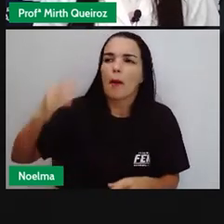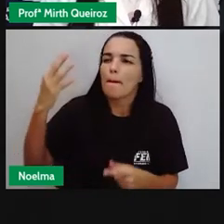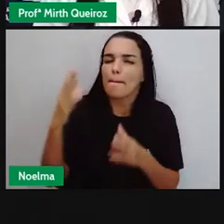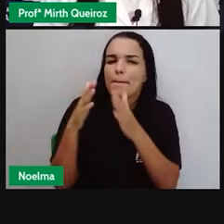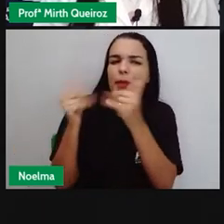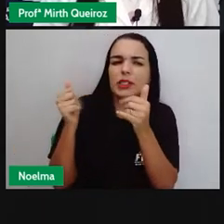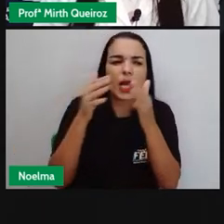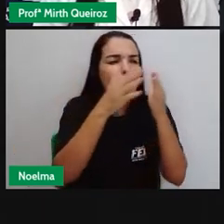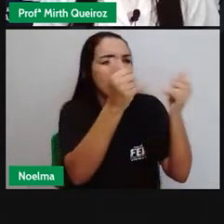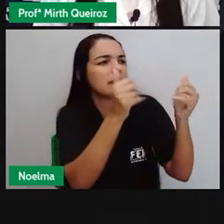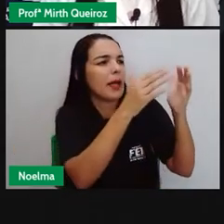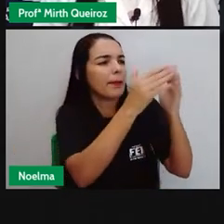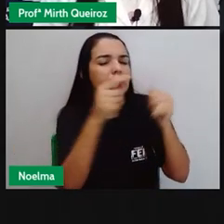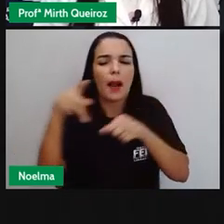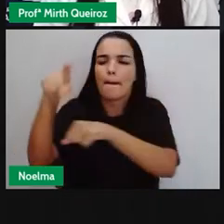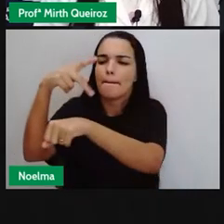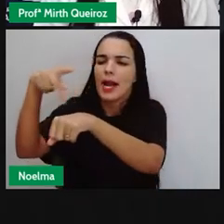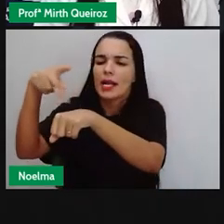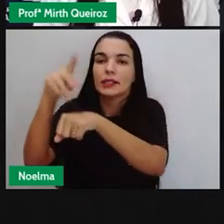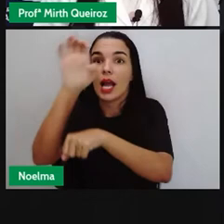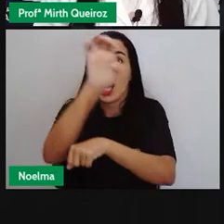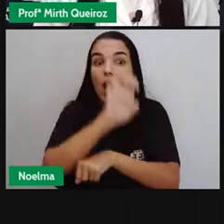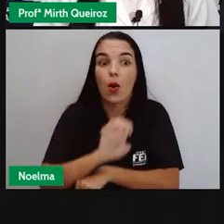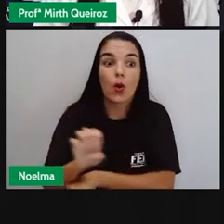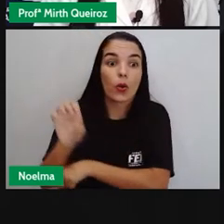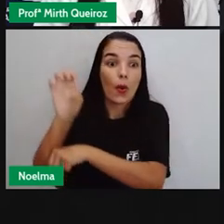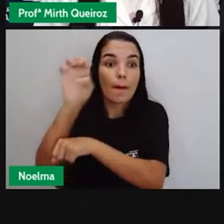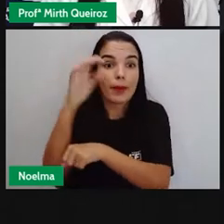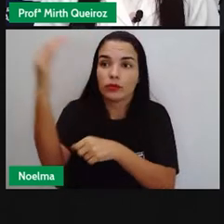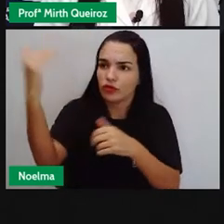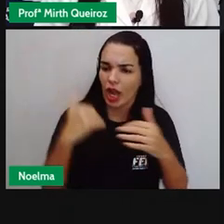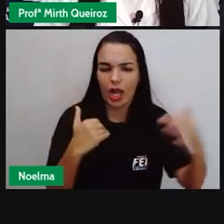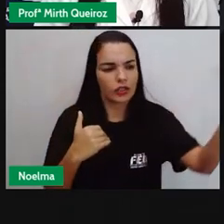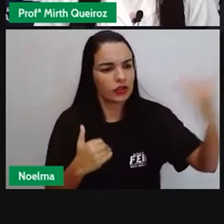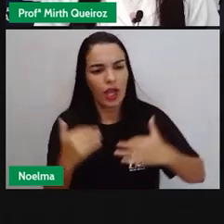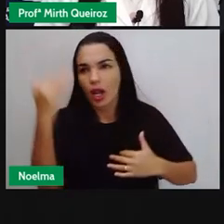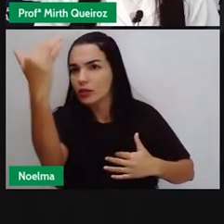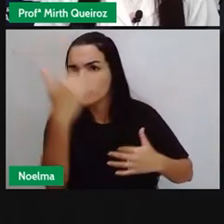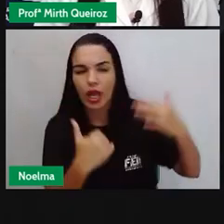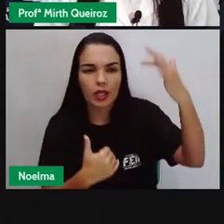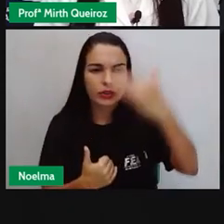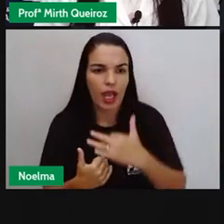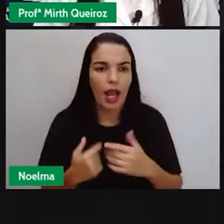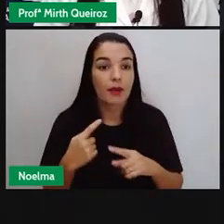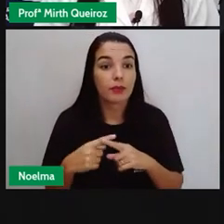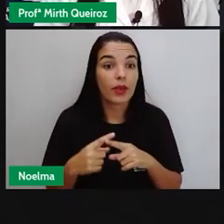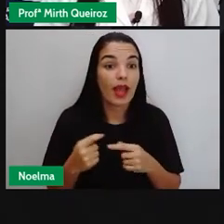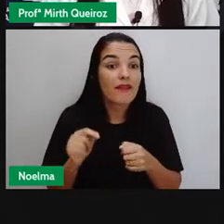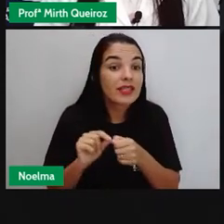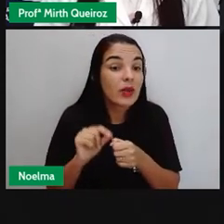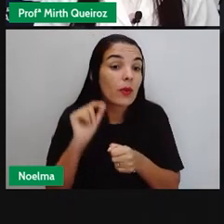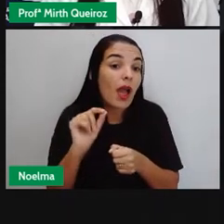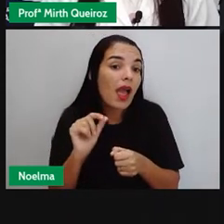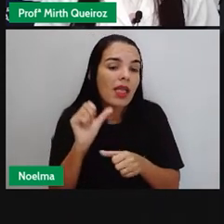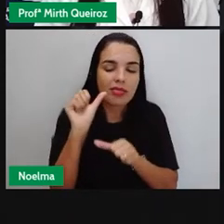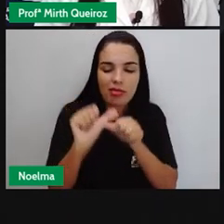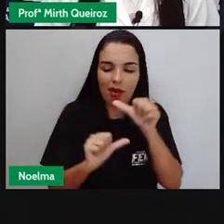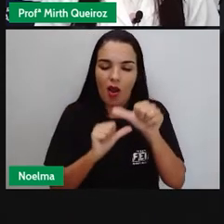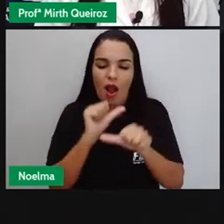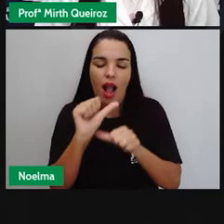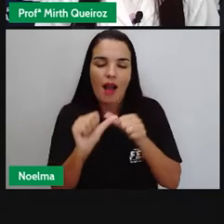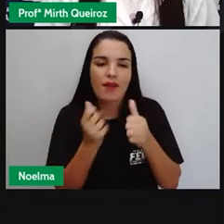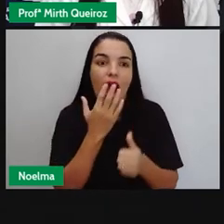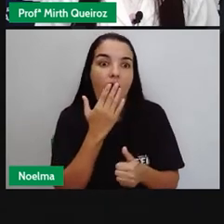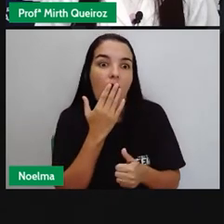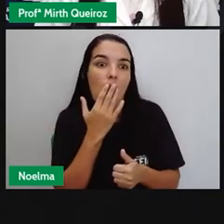europeus a vir ao Brasil. Então, os imigrantes, além de servirem como mão de obra na fazenda, faziam parte